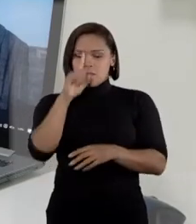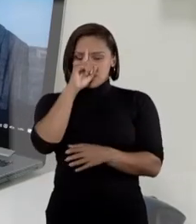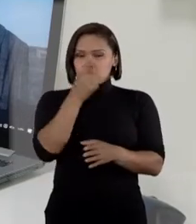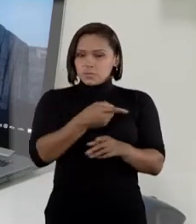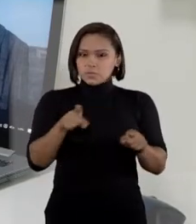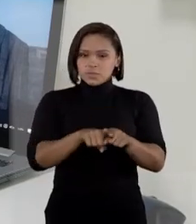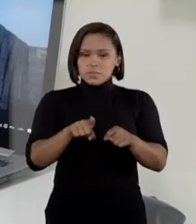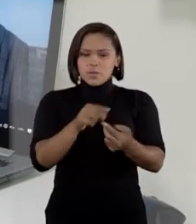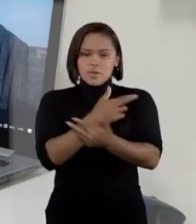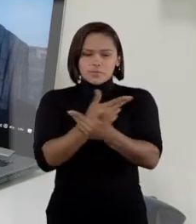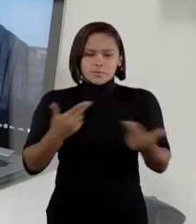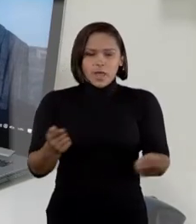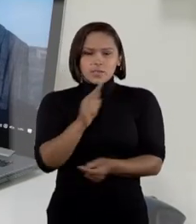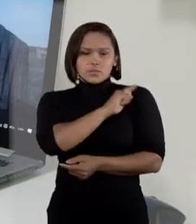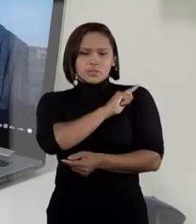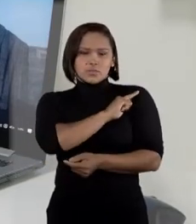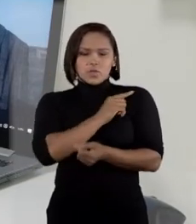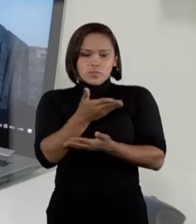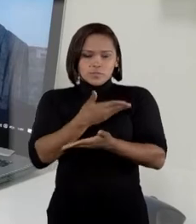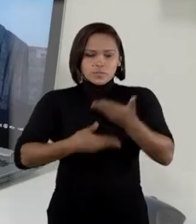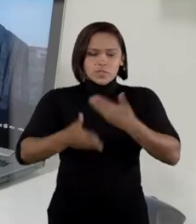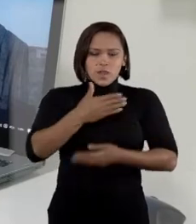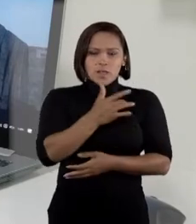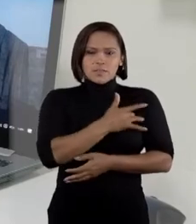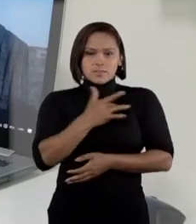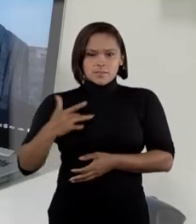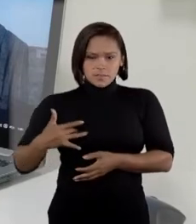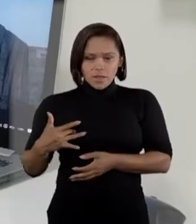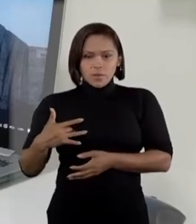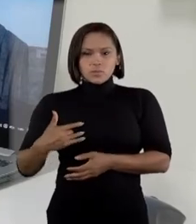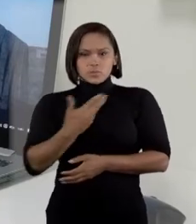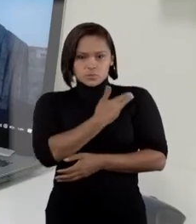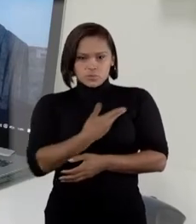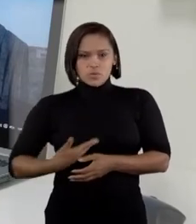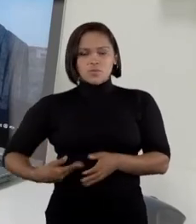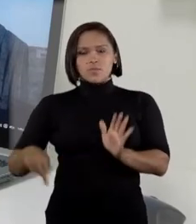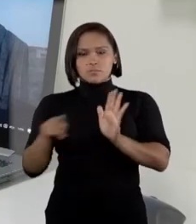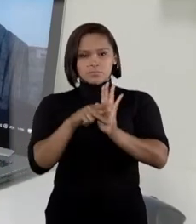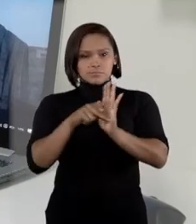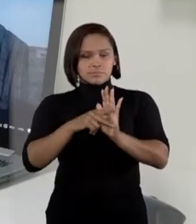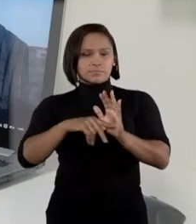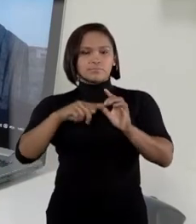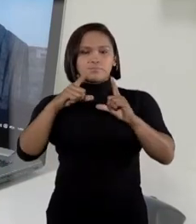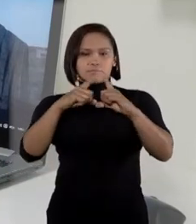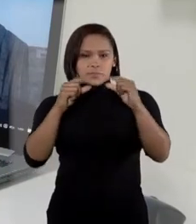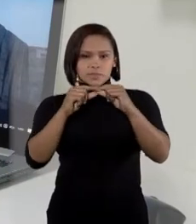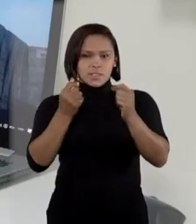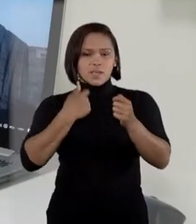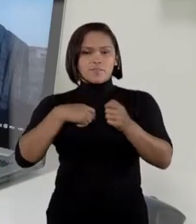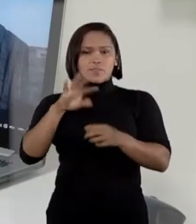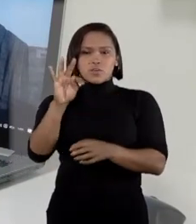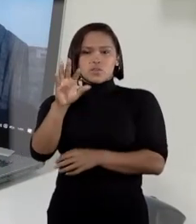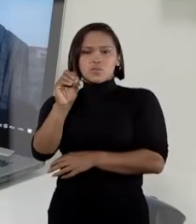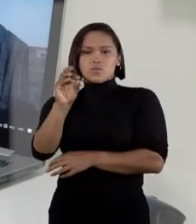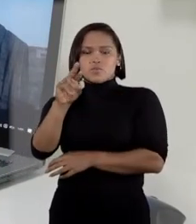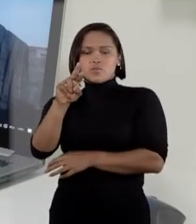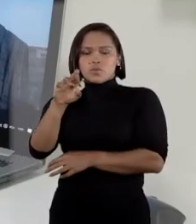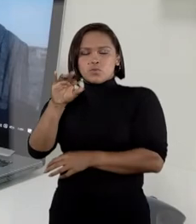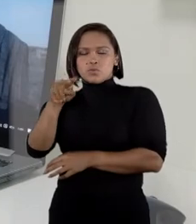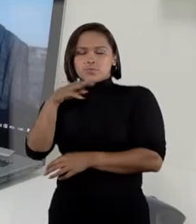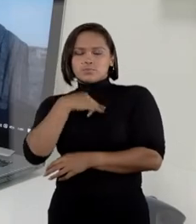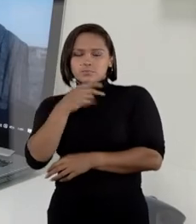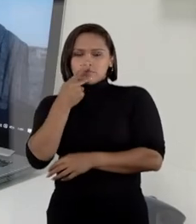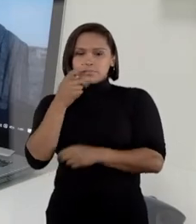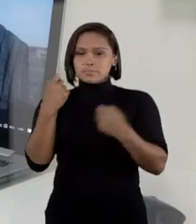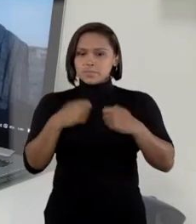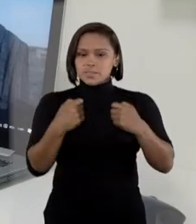de diversos gestores vinculados à área de saúde do governo do DF e em razão do foro por prerrogativa de função de